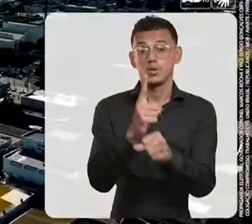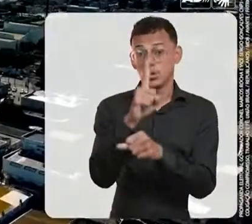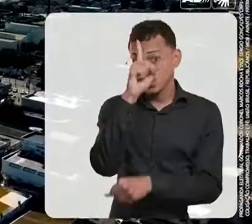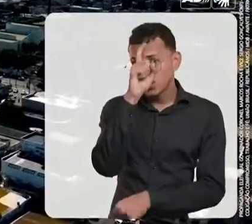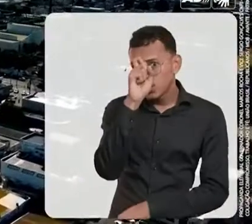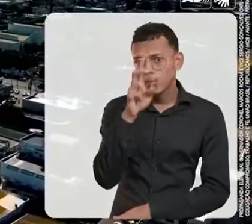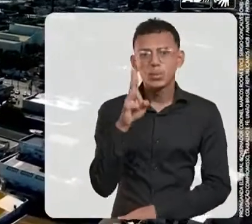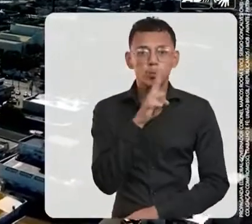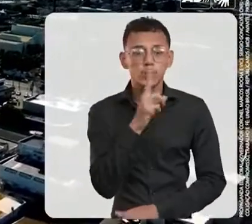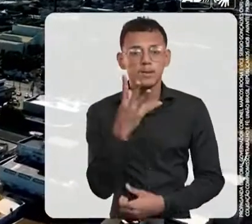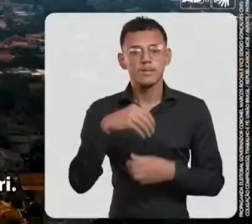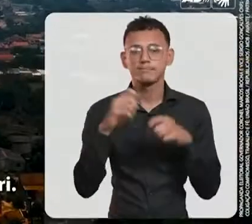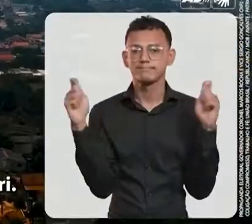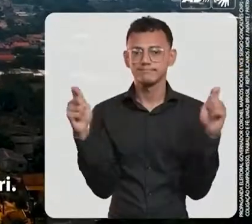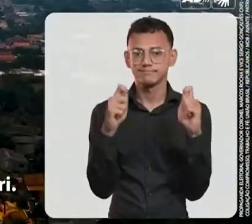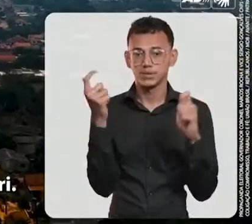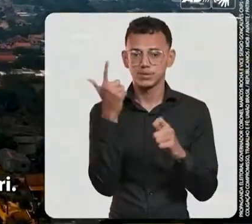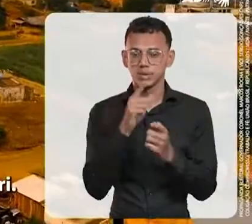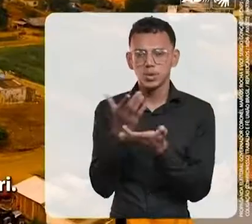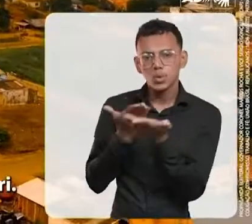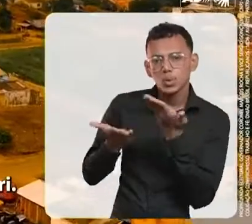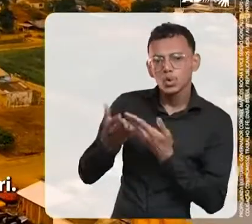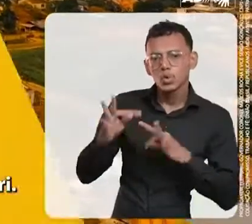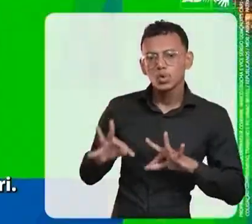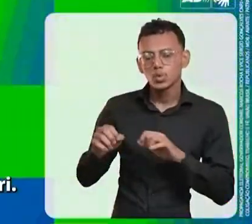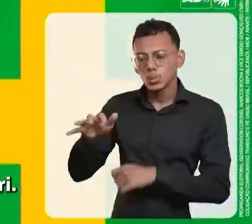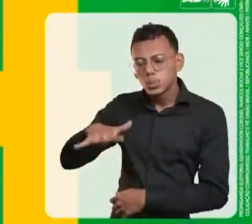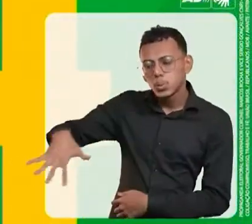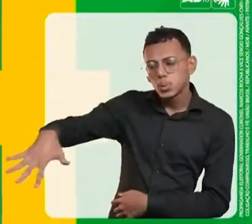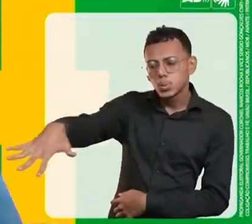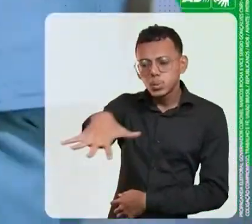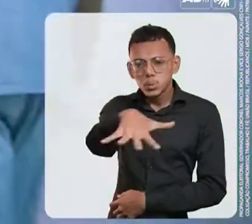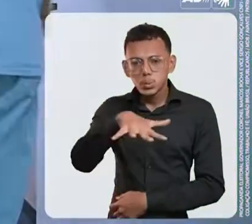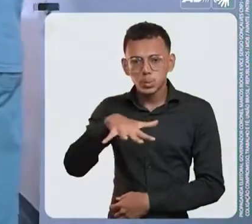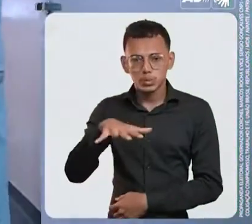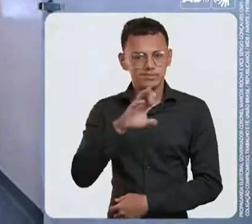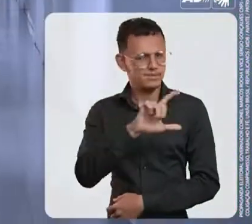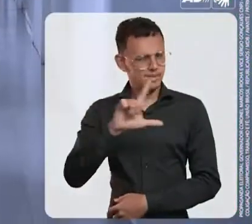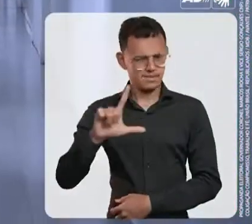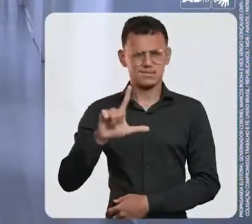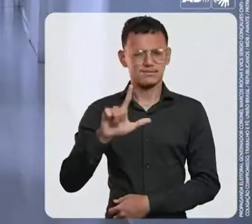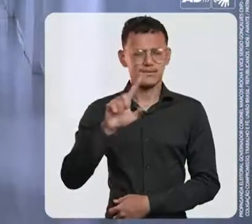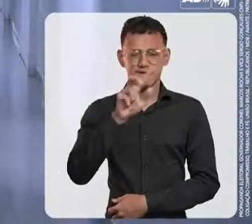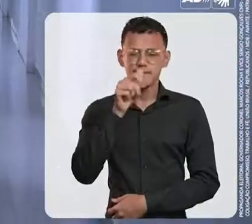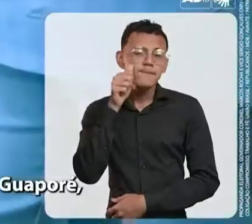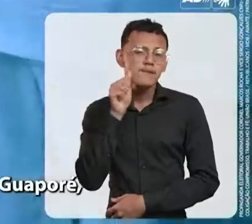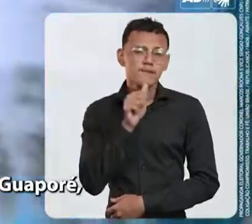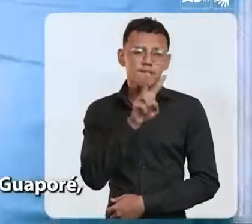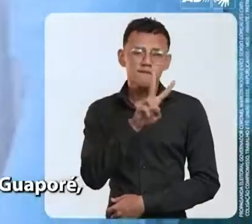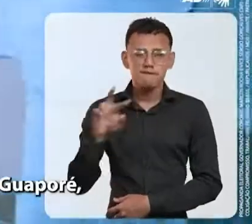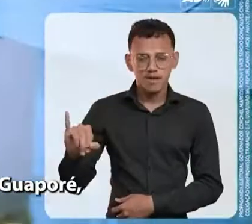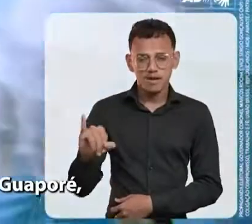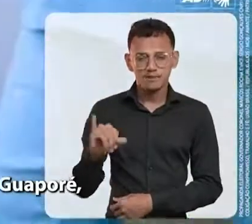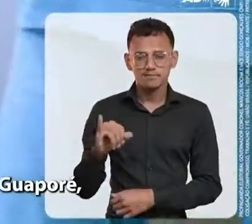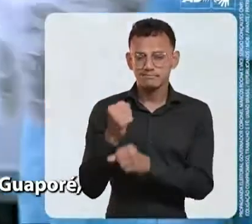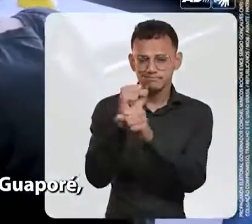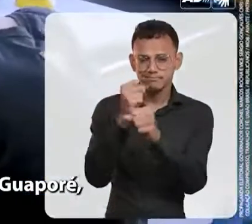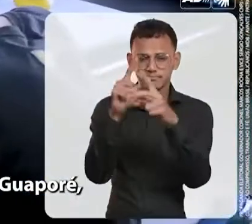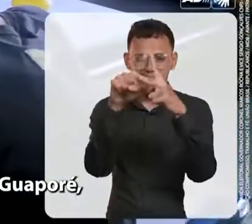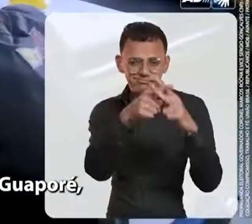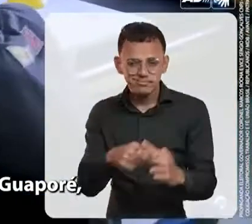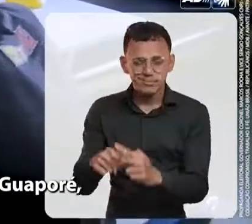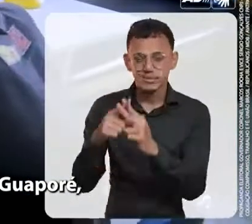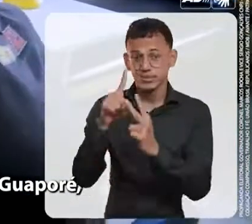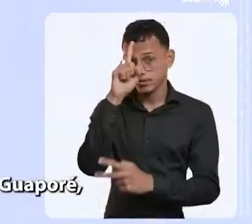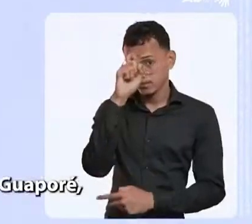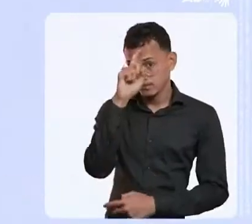urgência e emergência de Aliquemes para atender todo o vale do Jamari. Marcos Rocha 44 vai reformar e ampliar o hospital de São